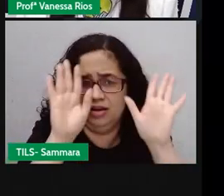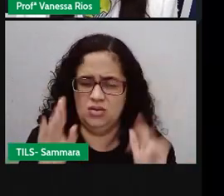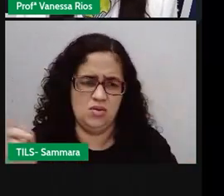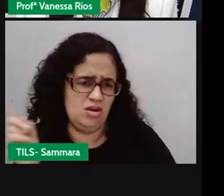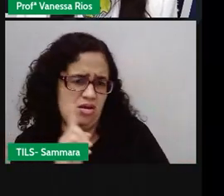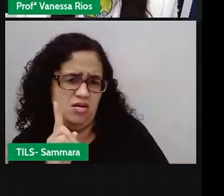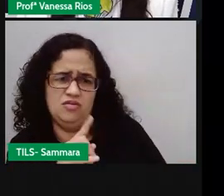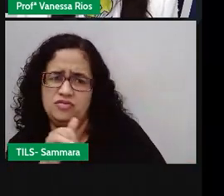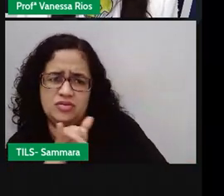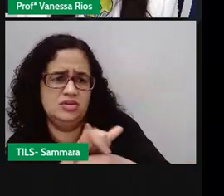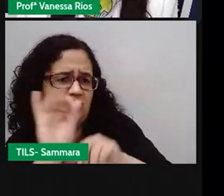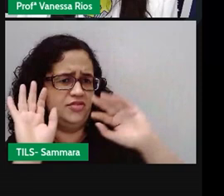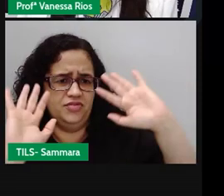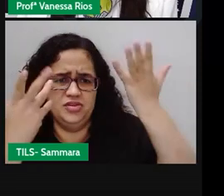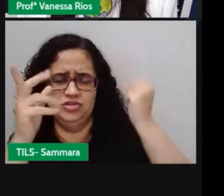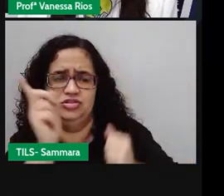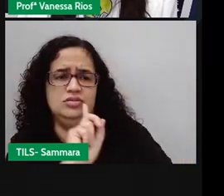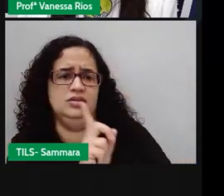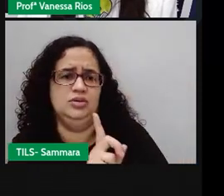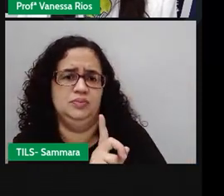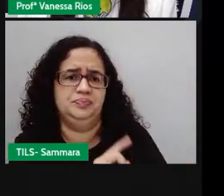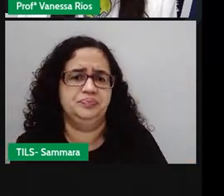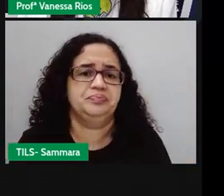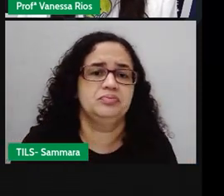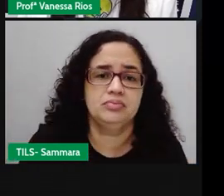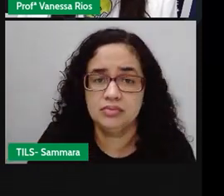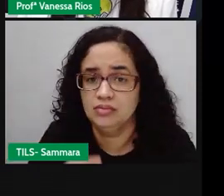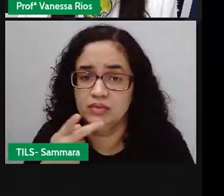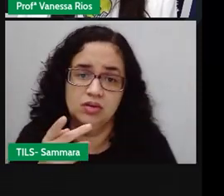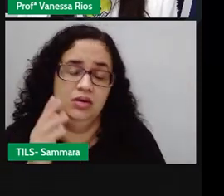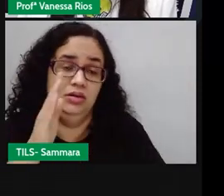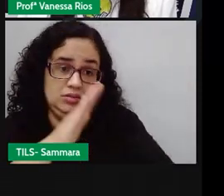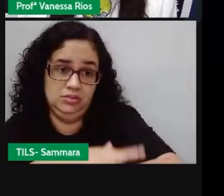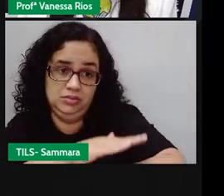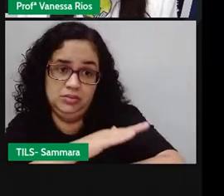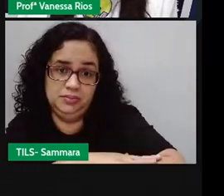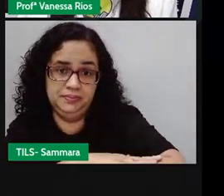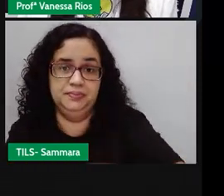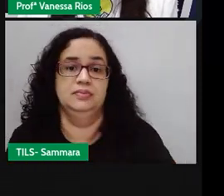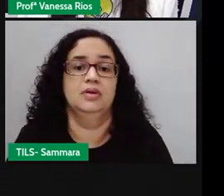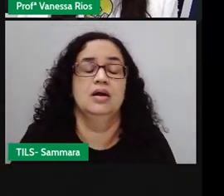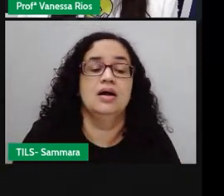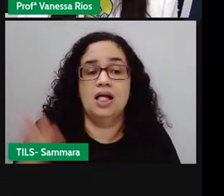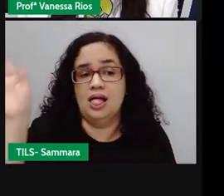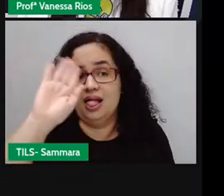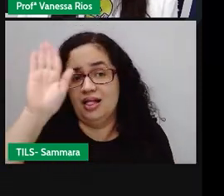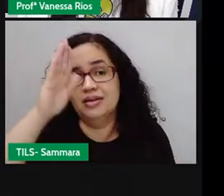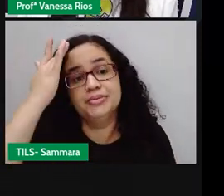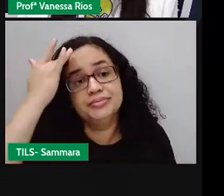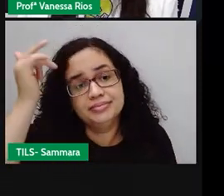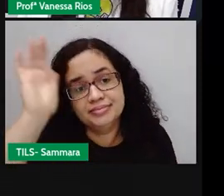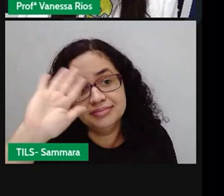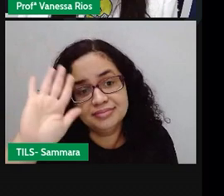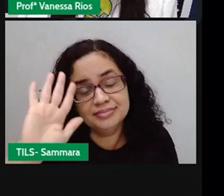perderia essa festa por nada, disse o sapo já em retirada. Até amanhã.